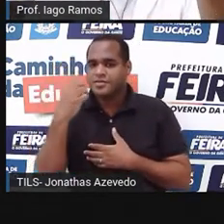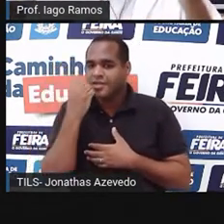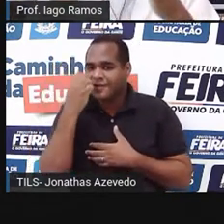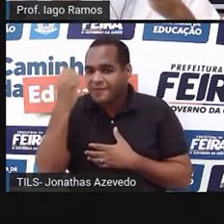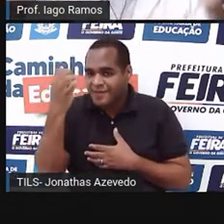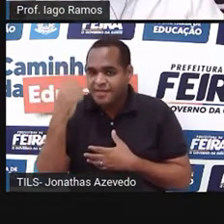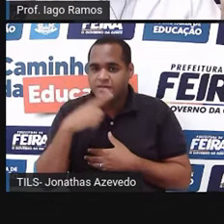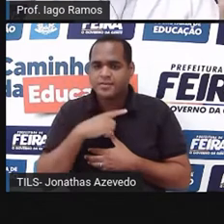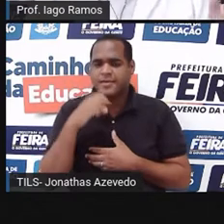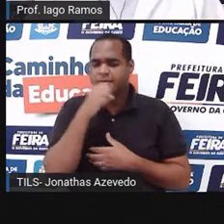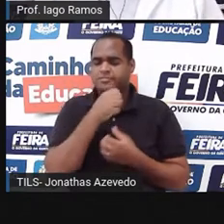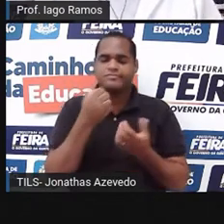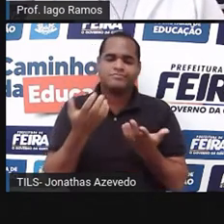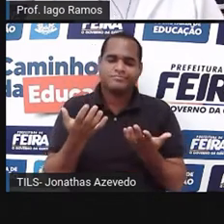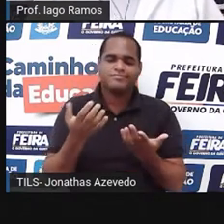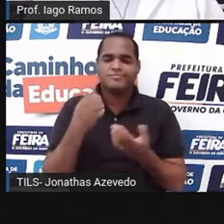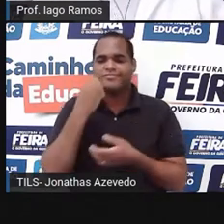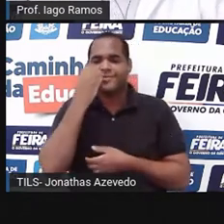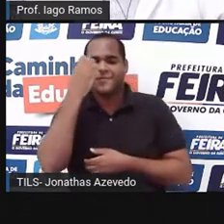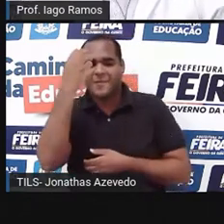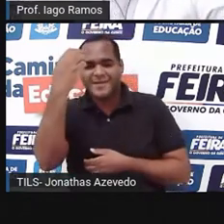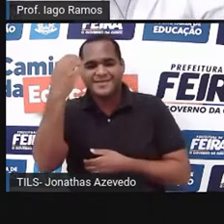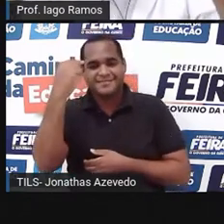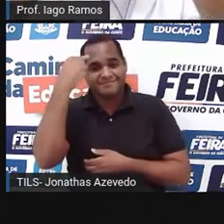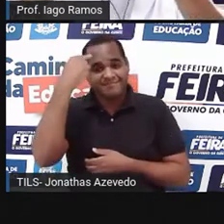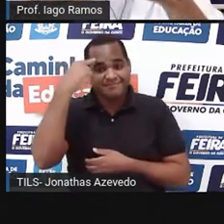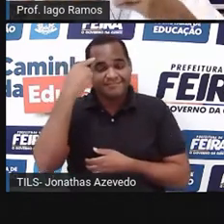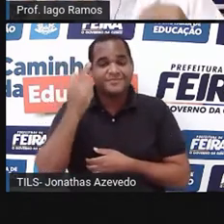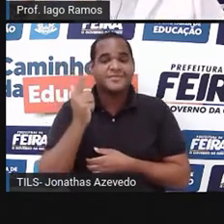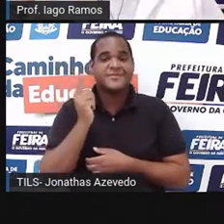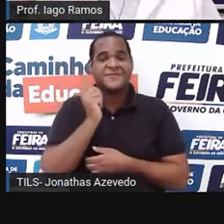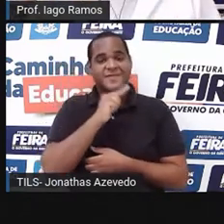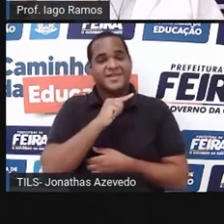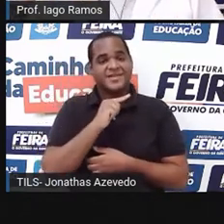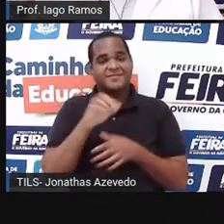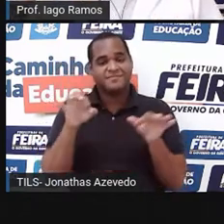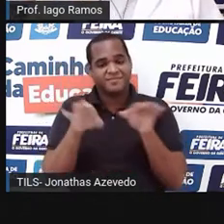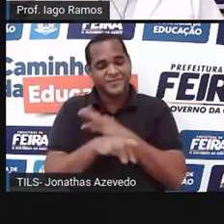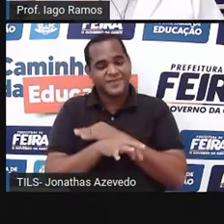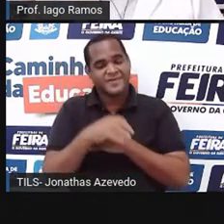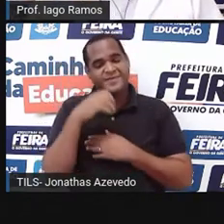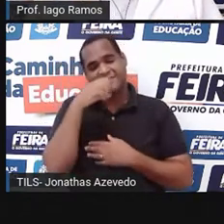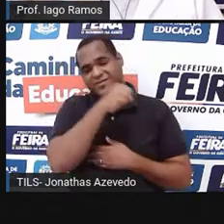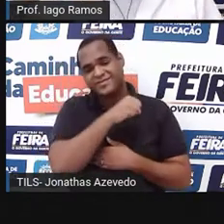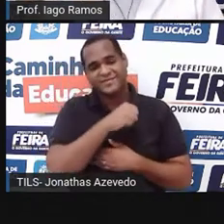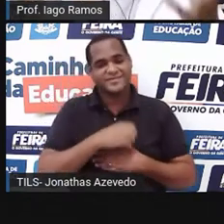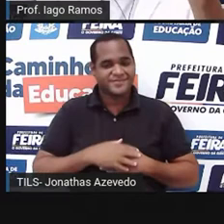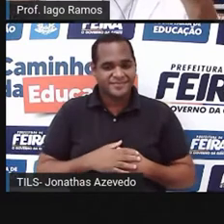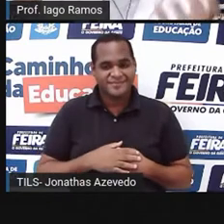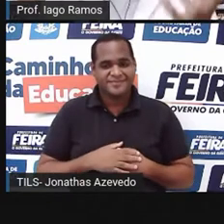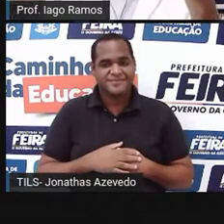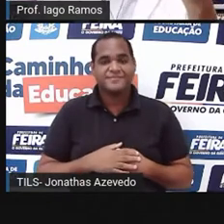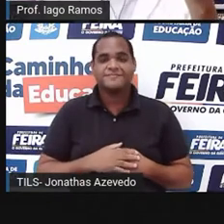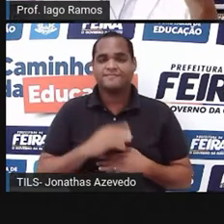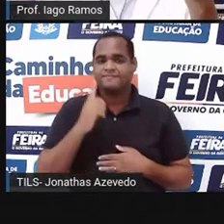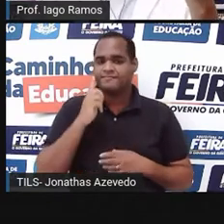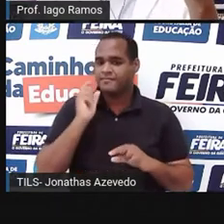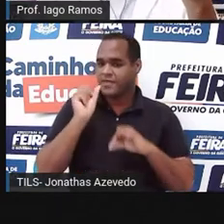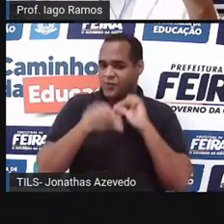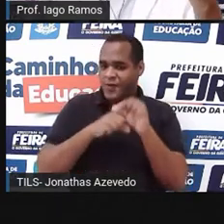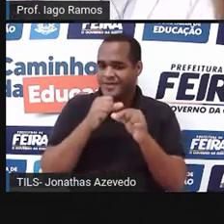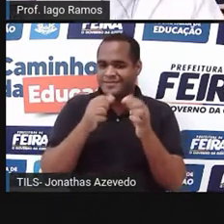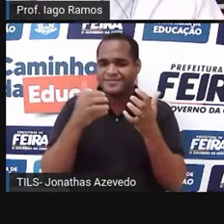aumentando a velocidade, em menos tempo você termina a sua viagem. Então, inverso,